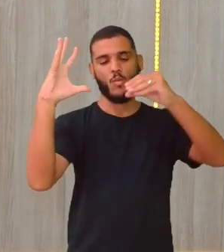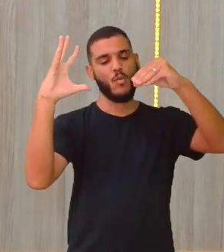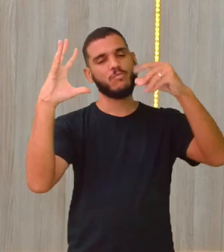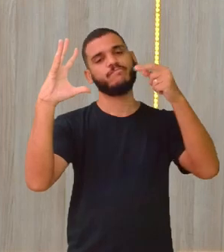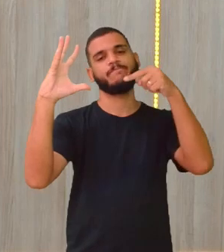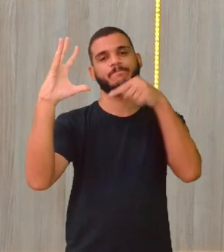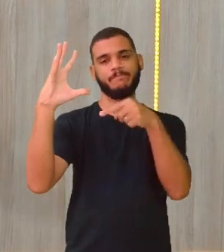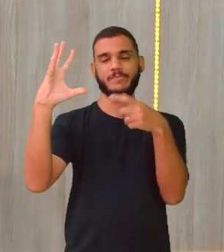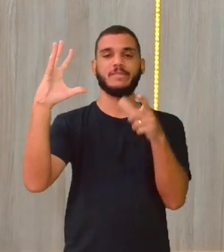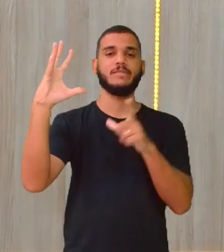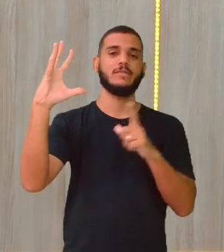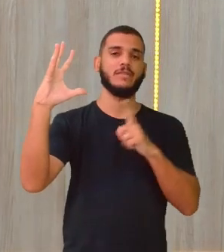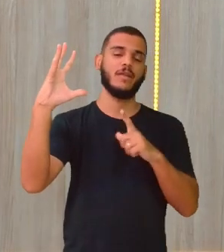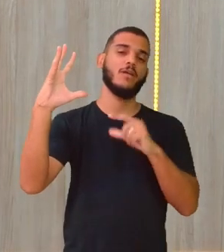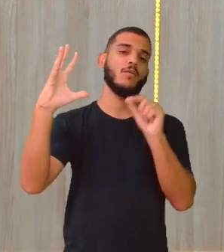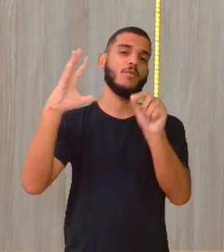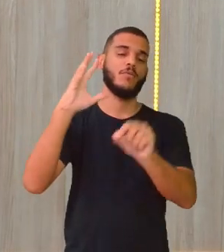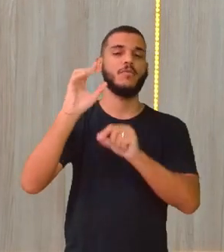olha só,